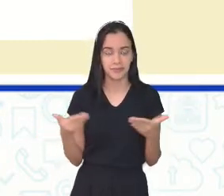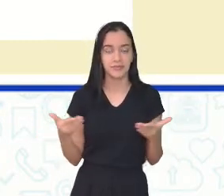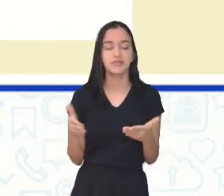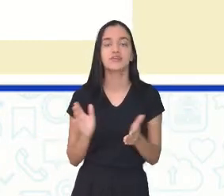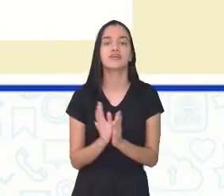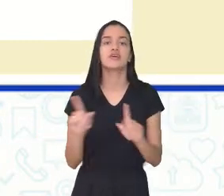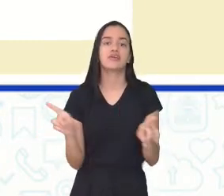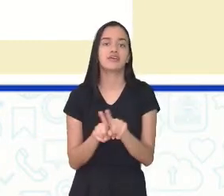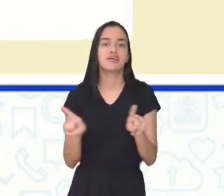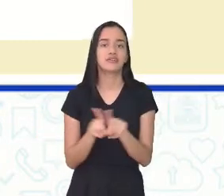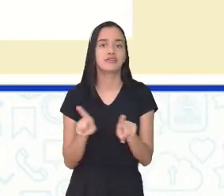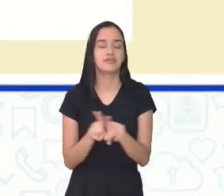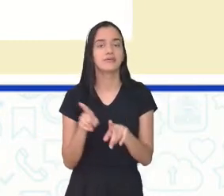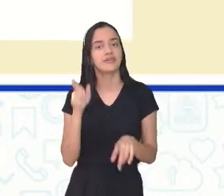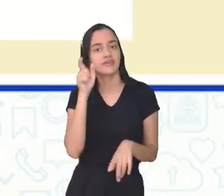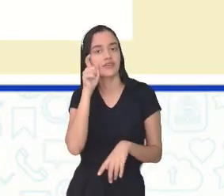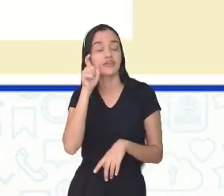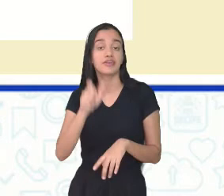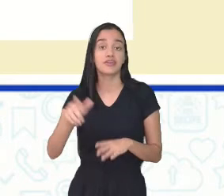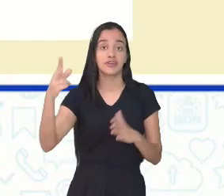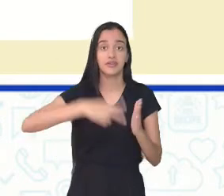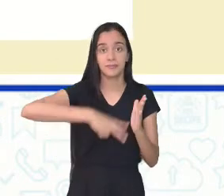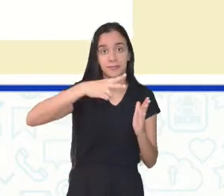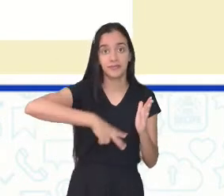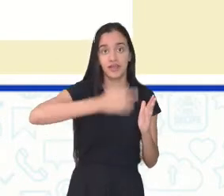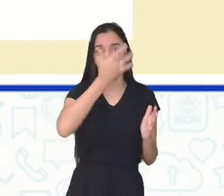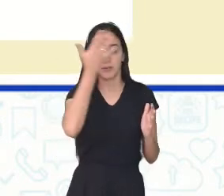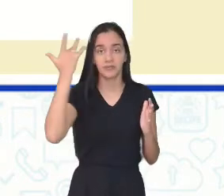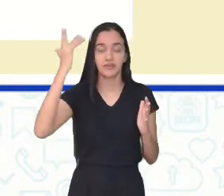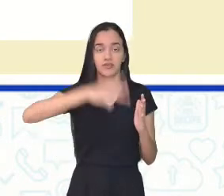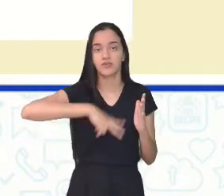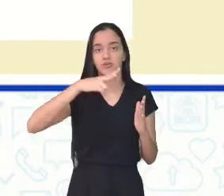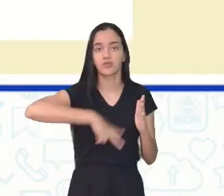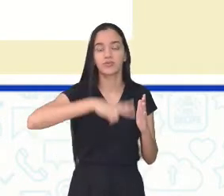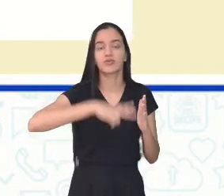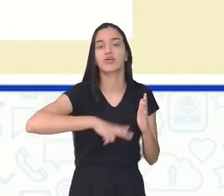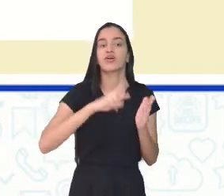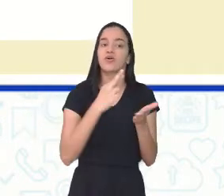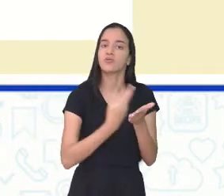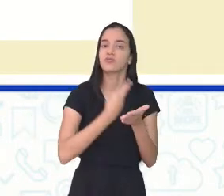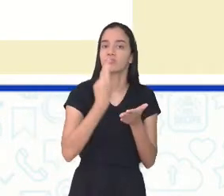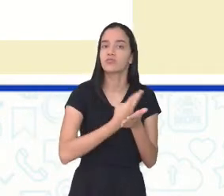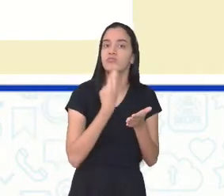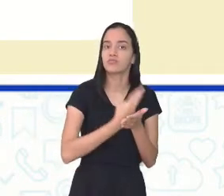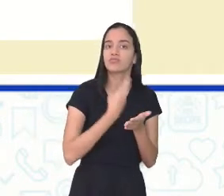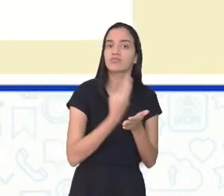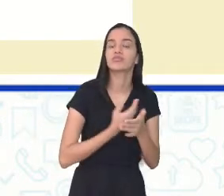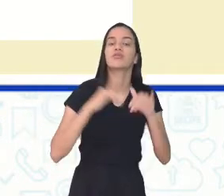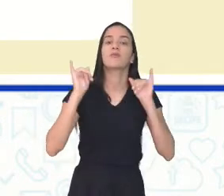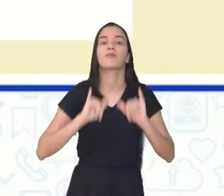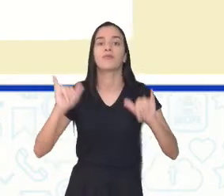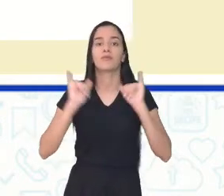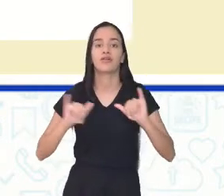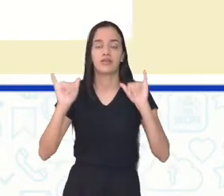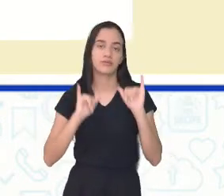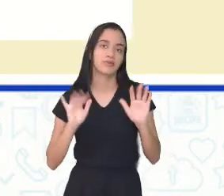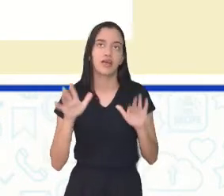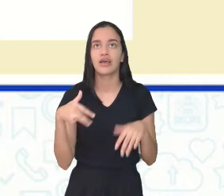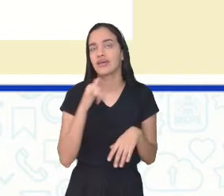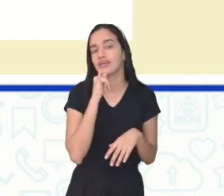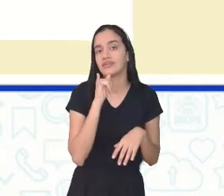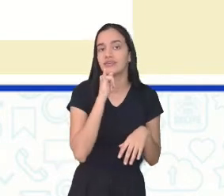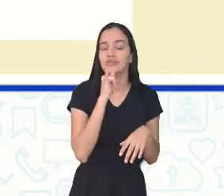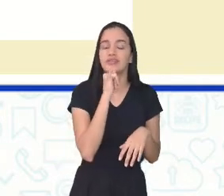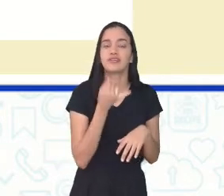acordo com os interesses dos leitores do jornal ou da revista em que são publicados. Seja uma